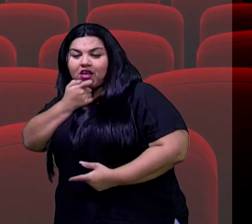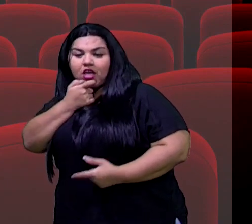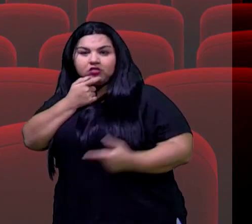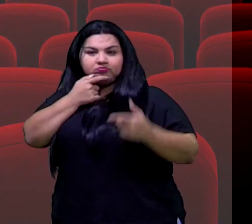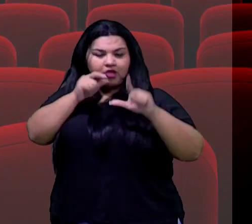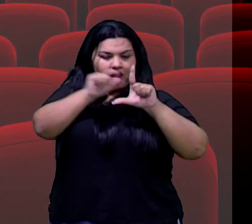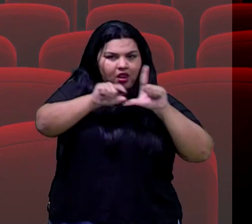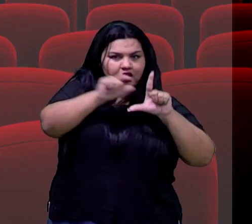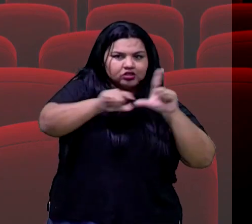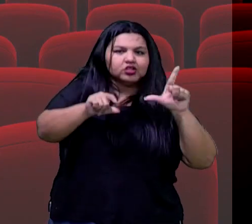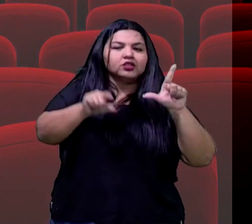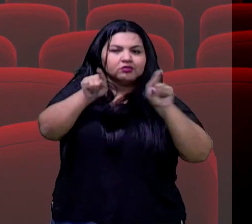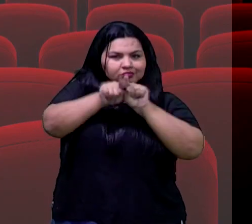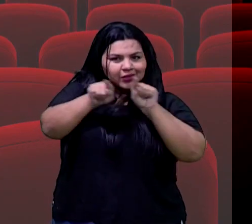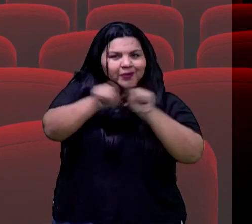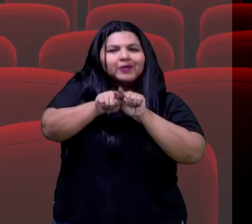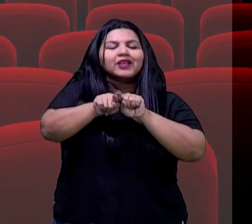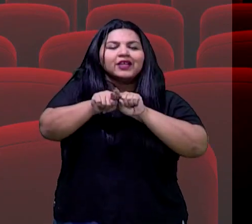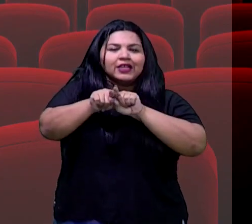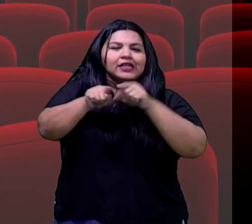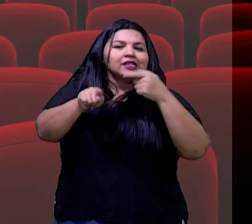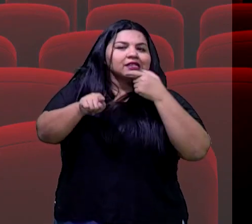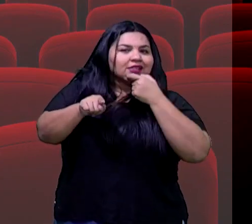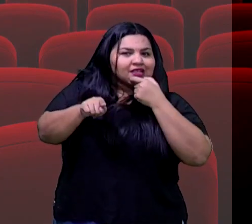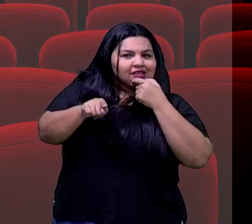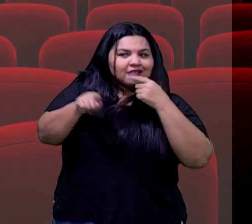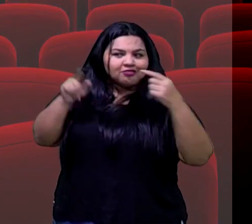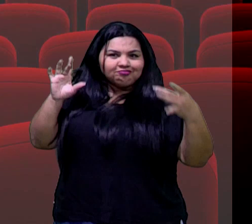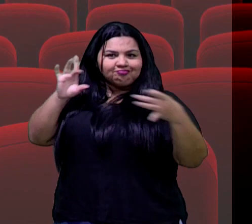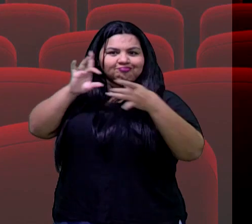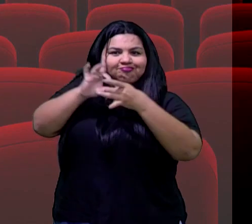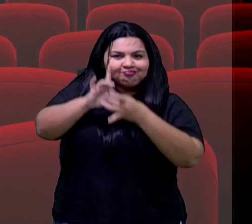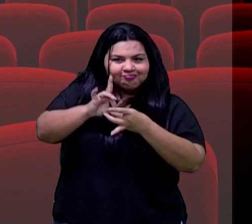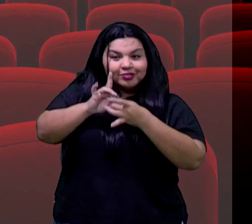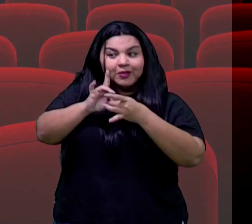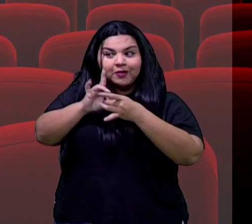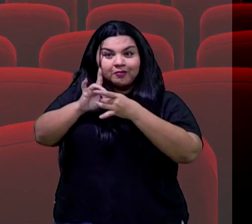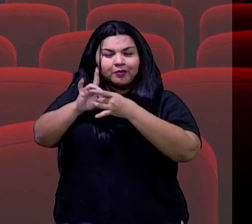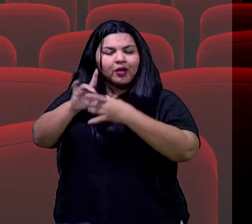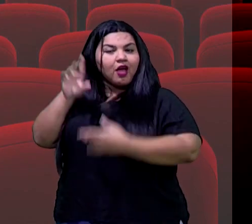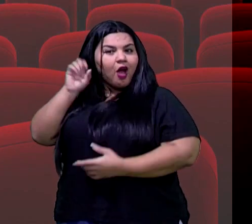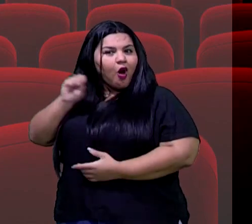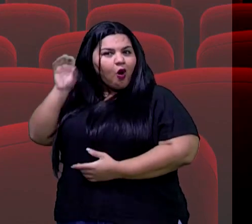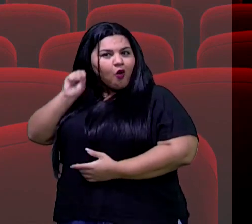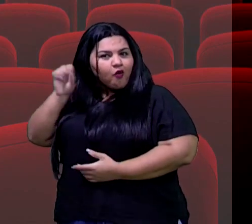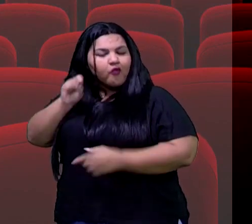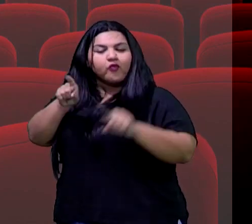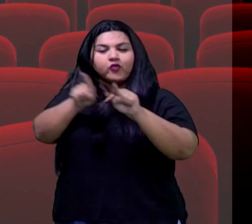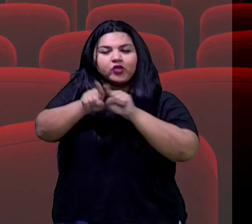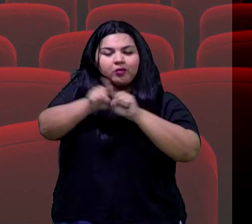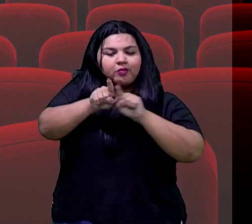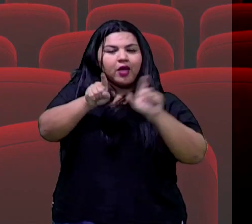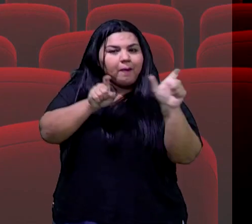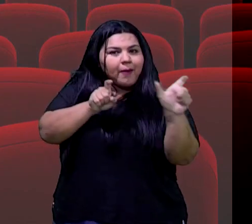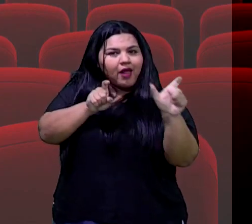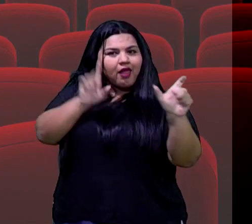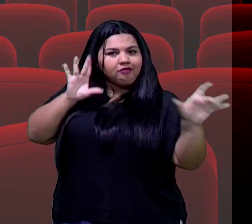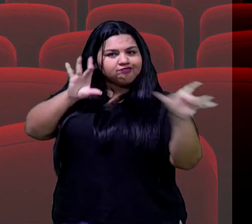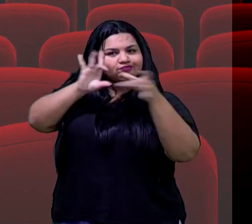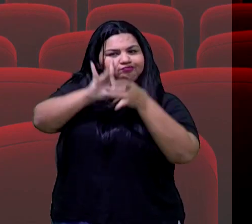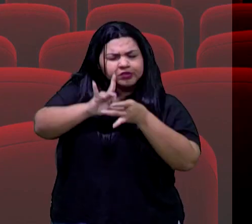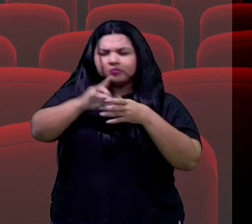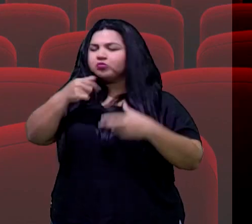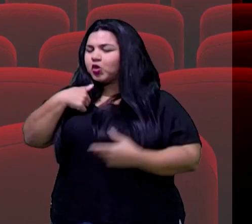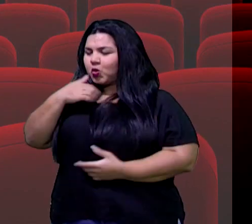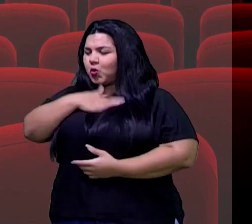enriquecer muito mais o nosso vocabulário, não é? Então, eu, professora Sabrina, né? Gosto de assistir filmes legendados. E eu